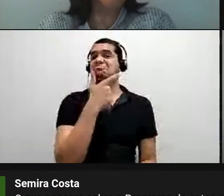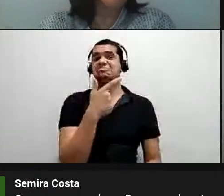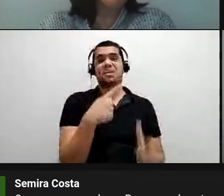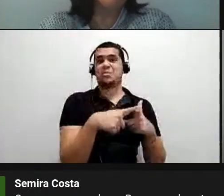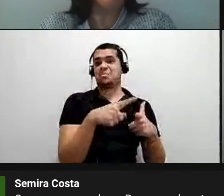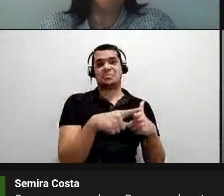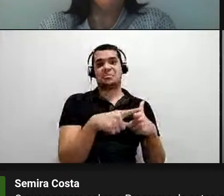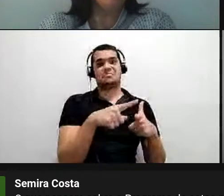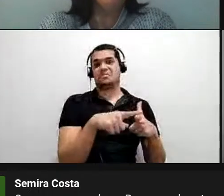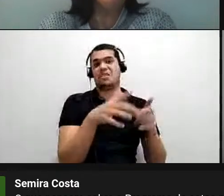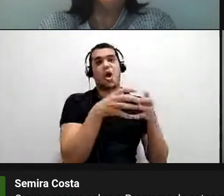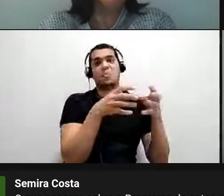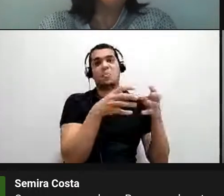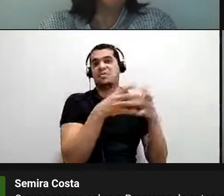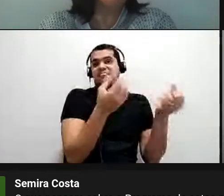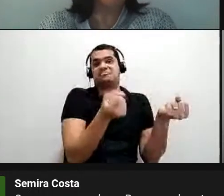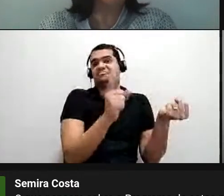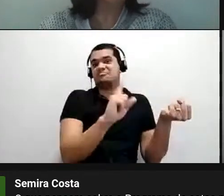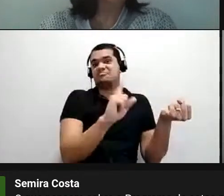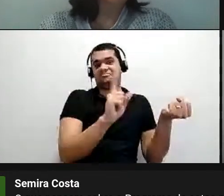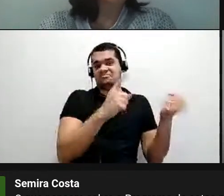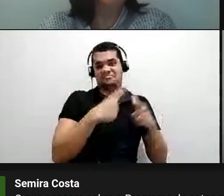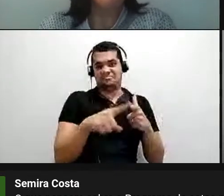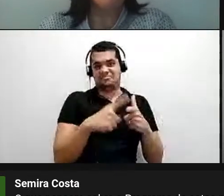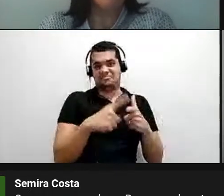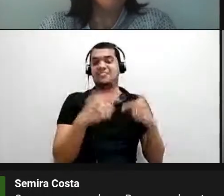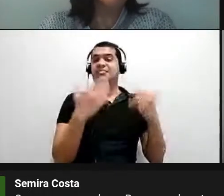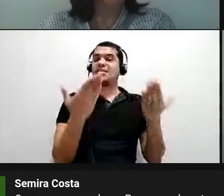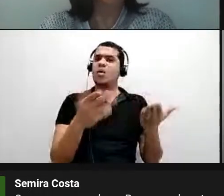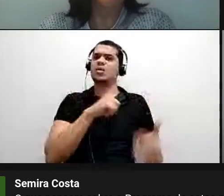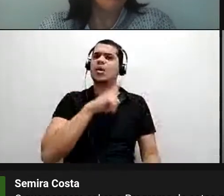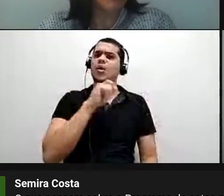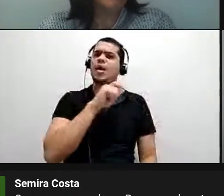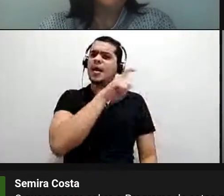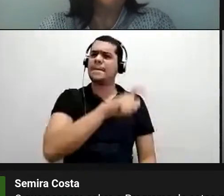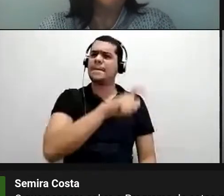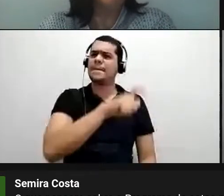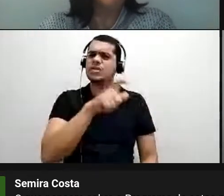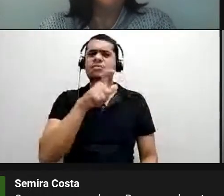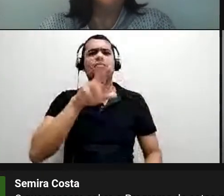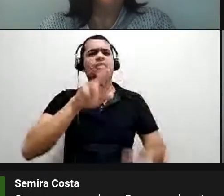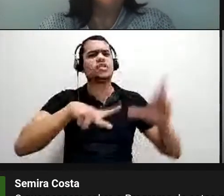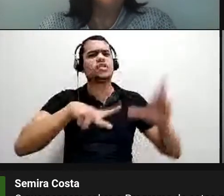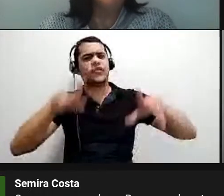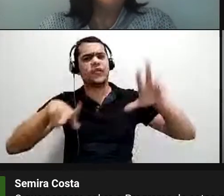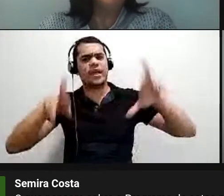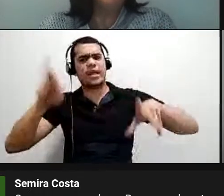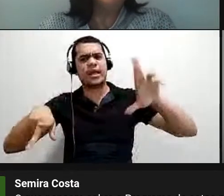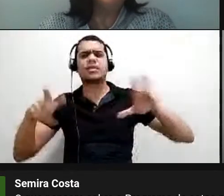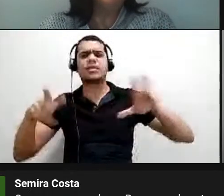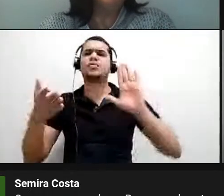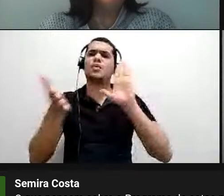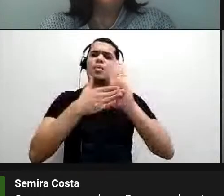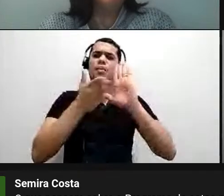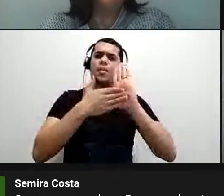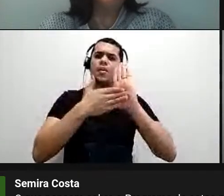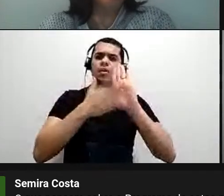pessoas diferentes, né? Precisa ter propostas de escola que são diferentes, né? E